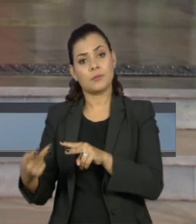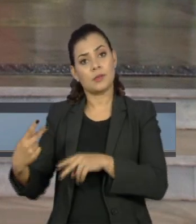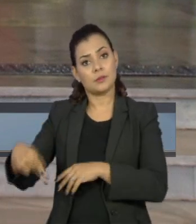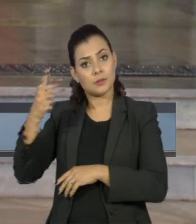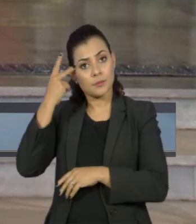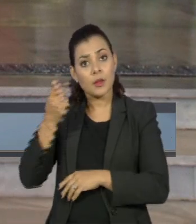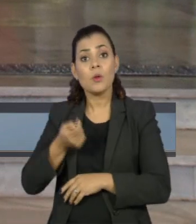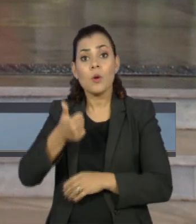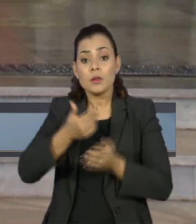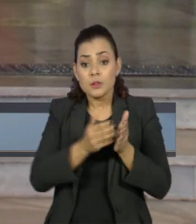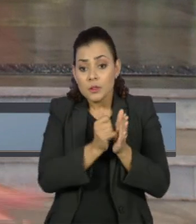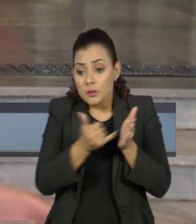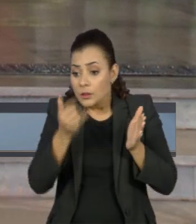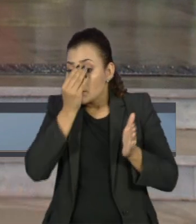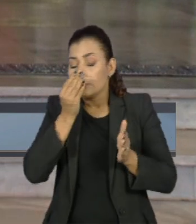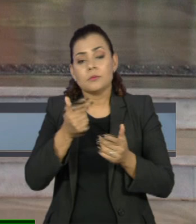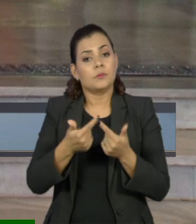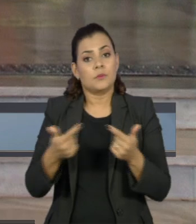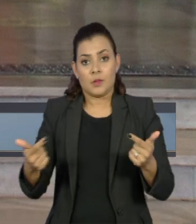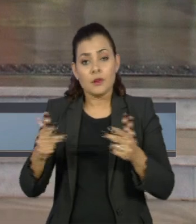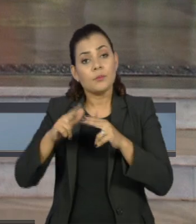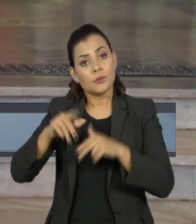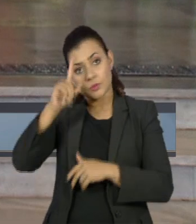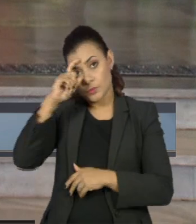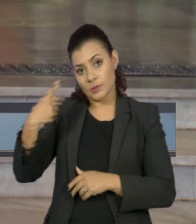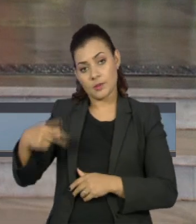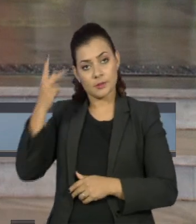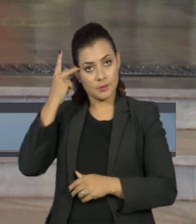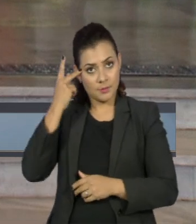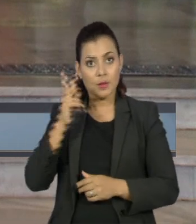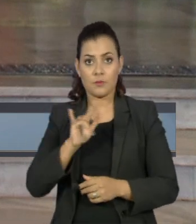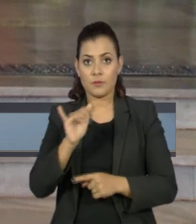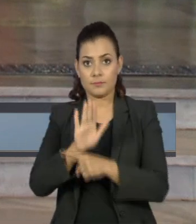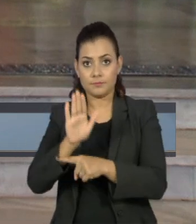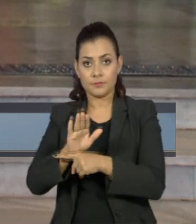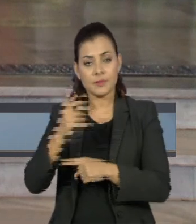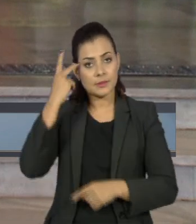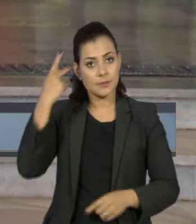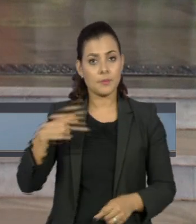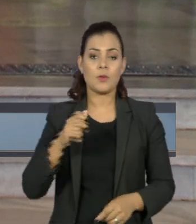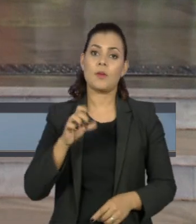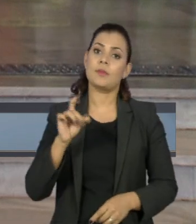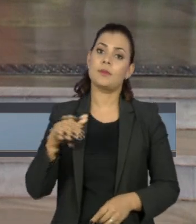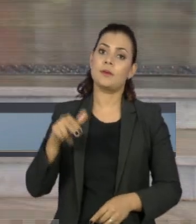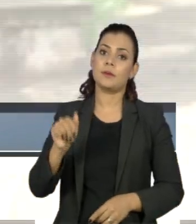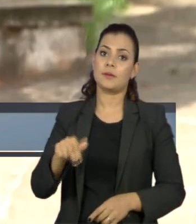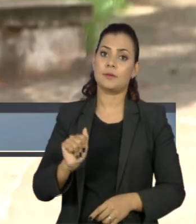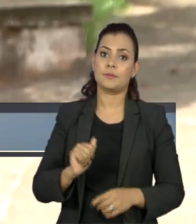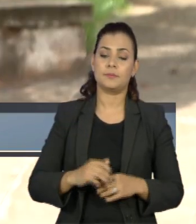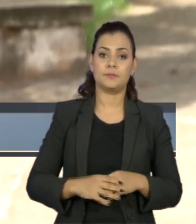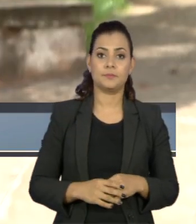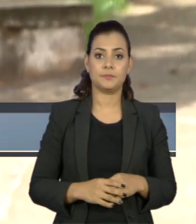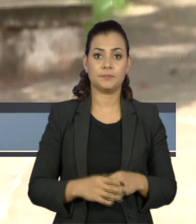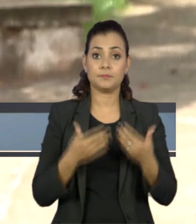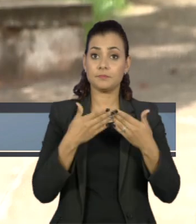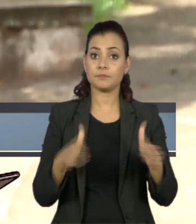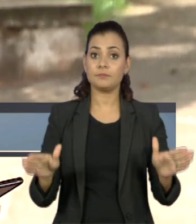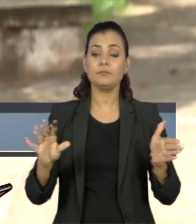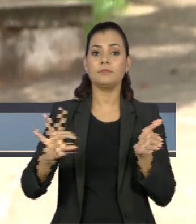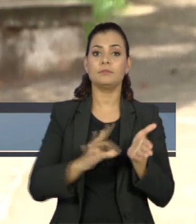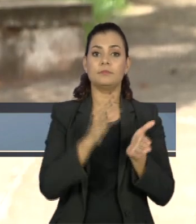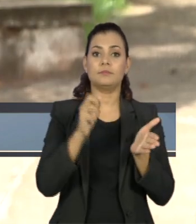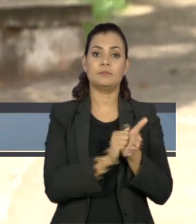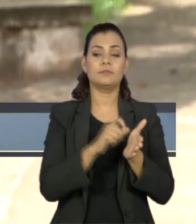de ficar sem oxigênio para hospitais aqui de São Paulo. De São Paulo, Adriana Cimino. Estão abertas as